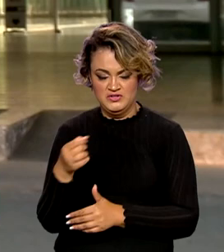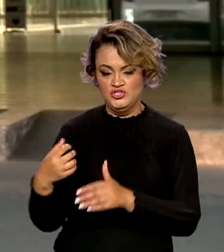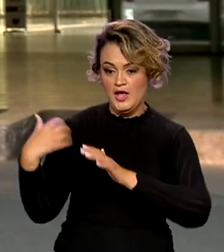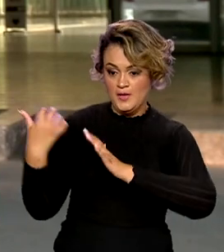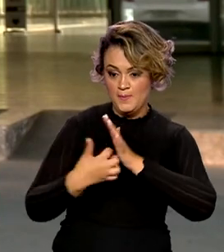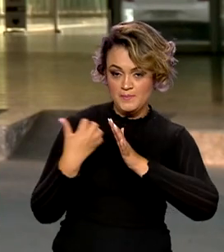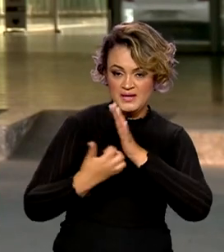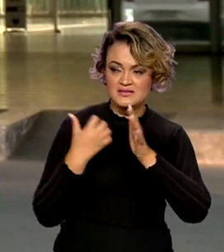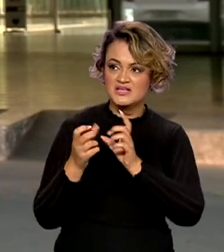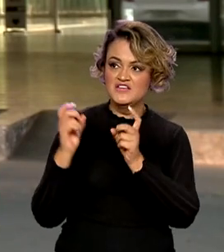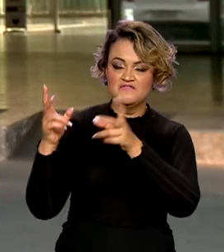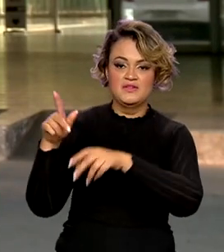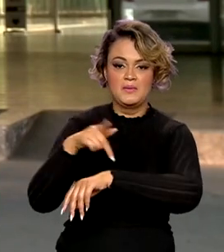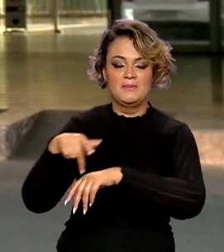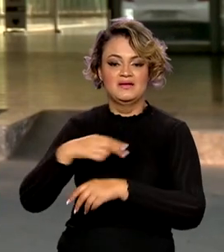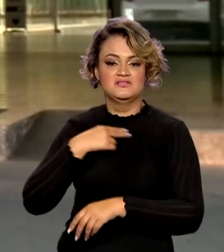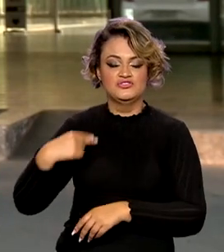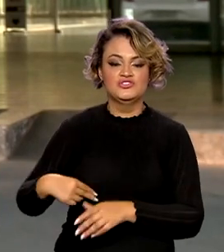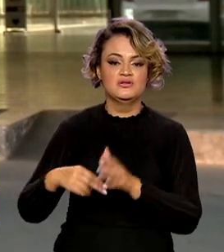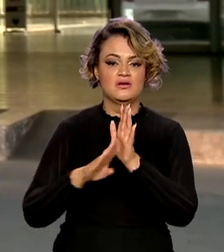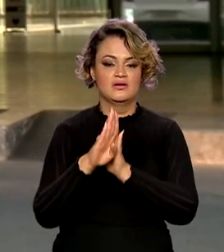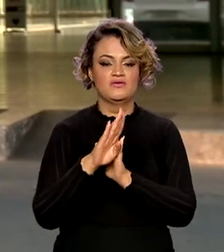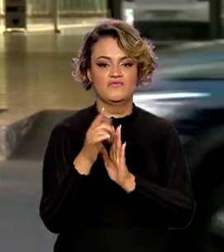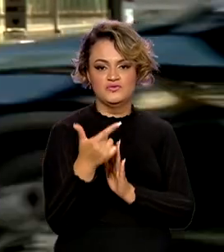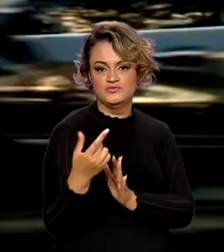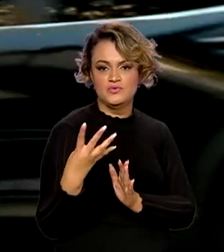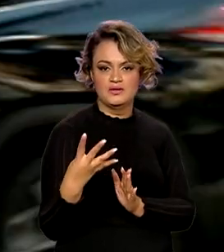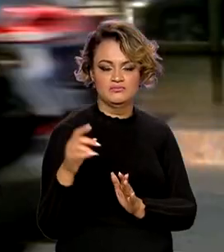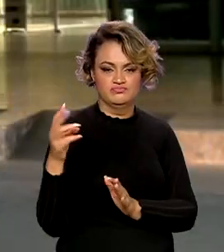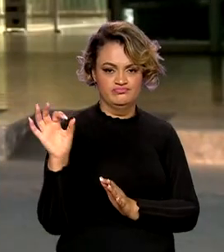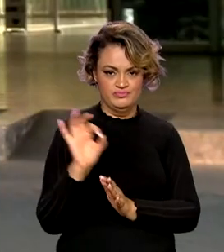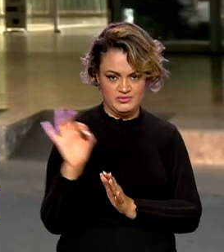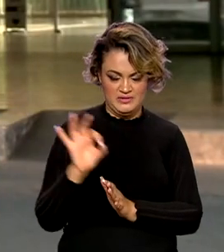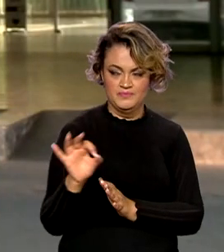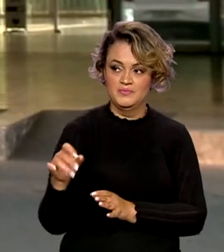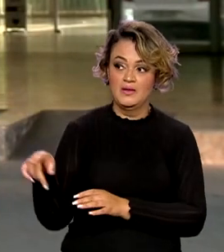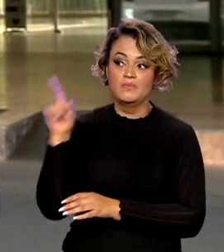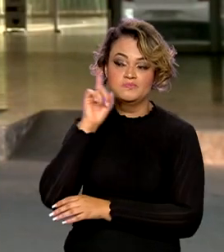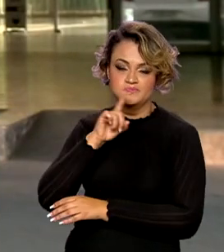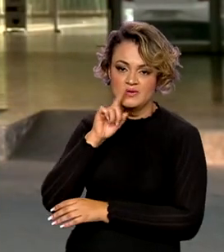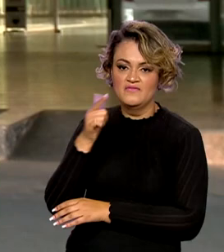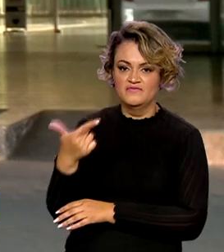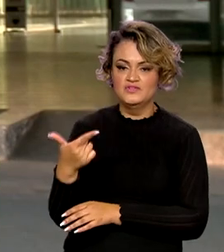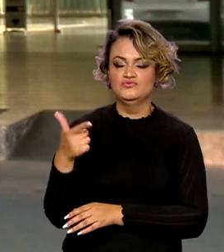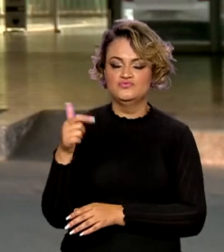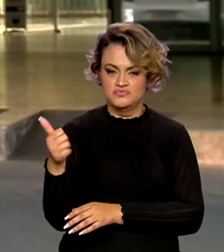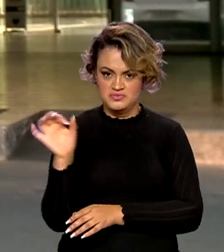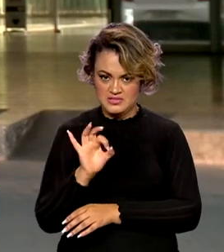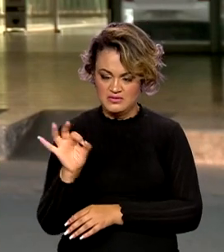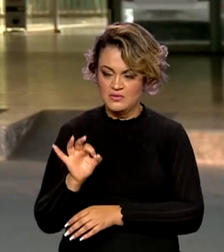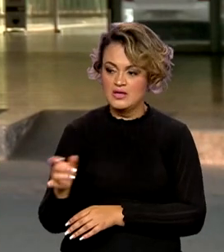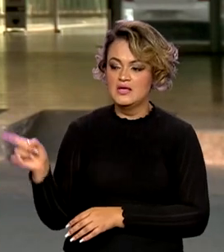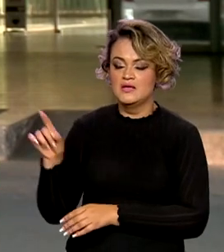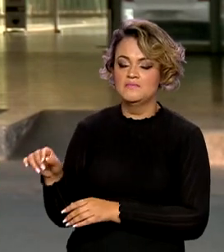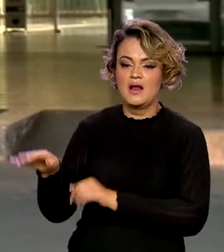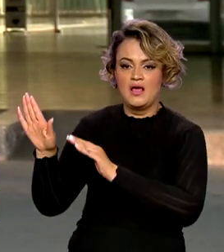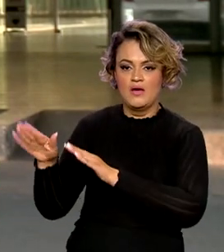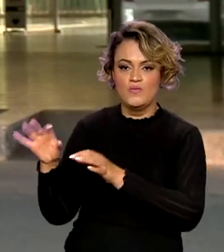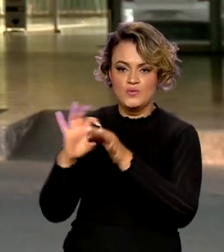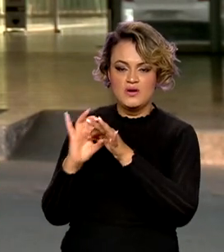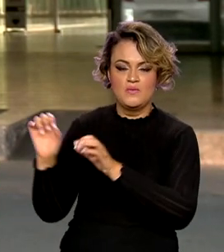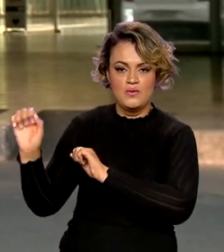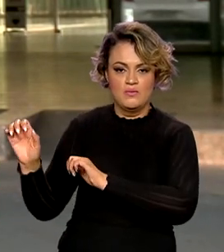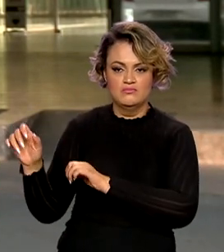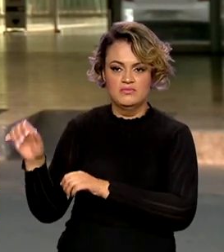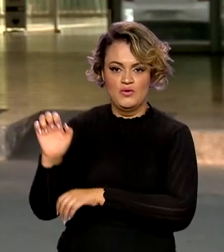brasileiras vendendo para a China cresceu 24%, para os Estados Unidos 21% e para a União Europeia